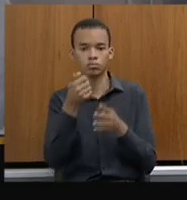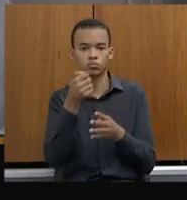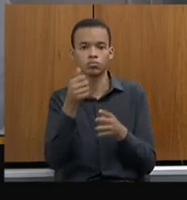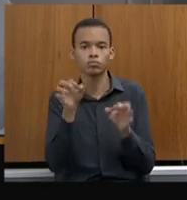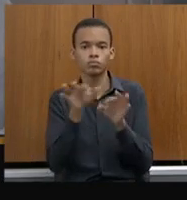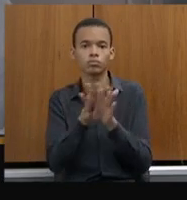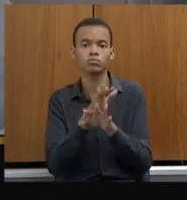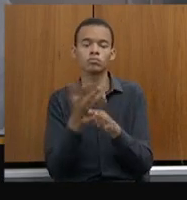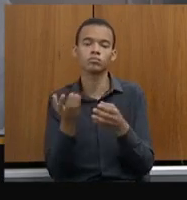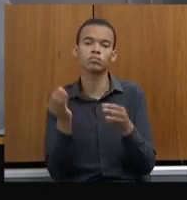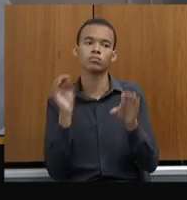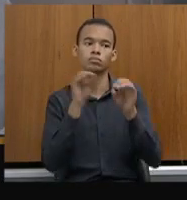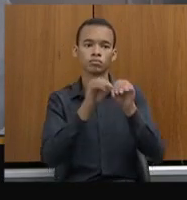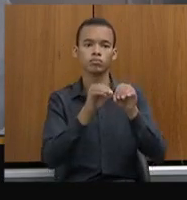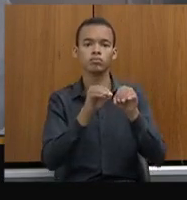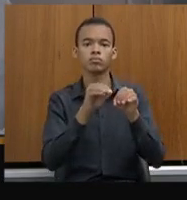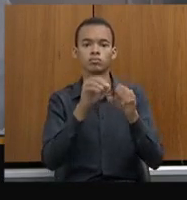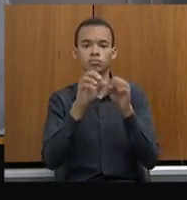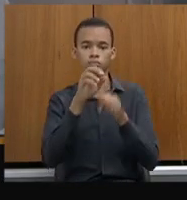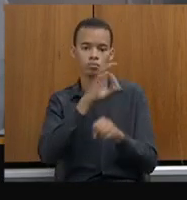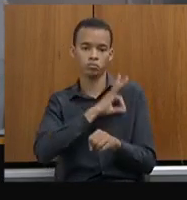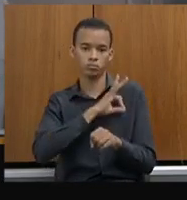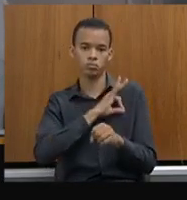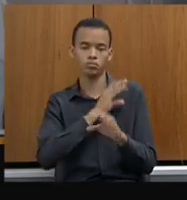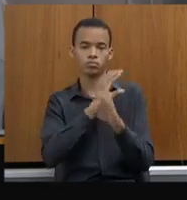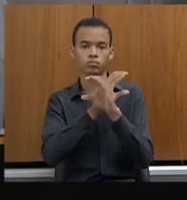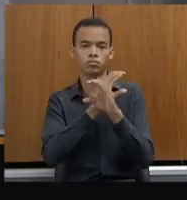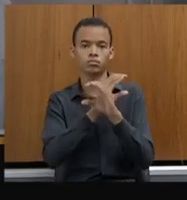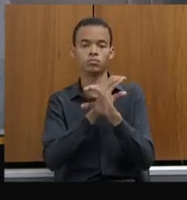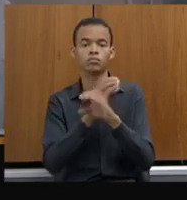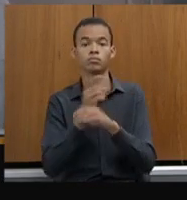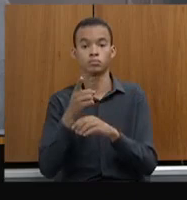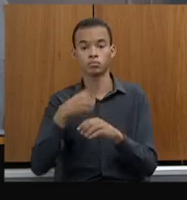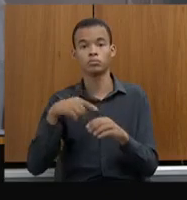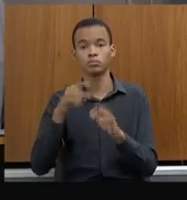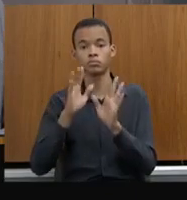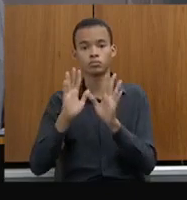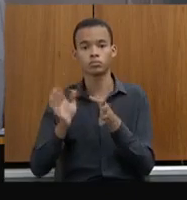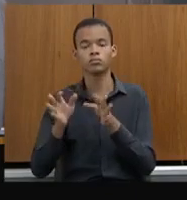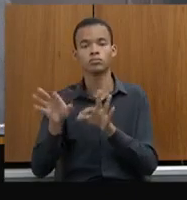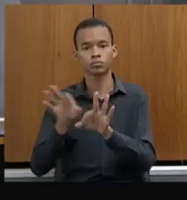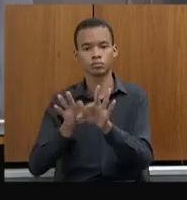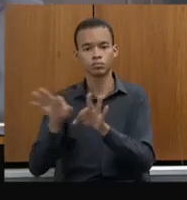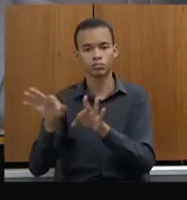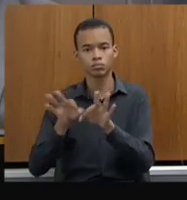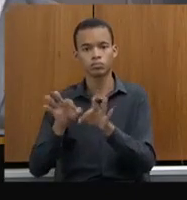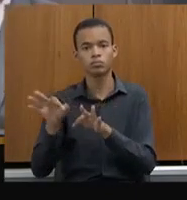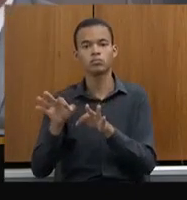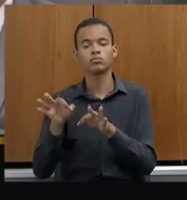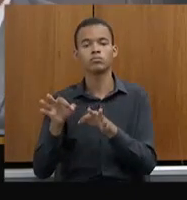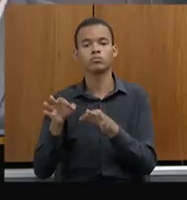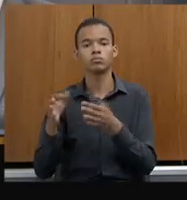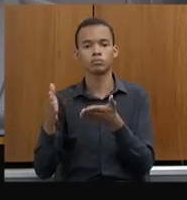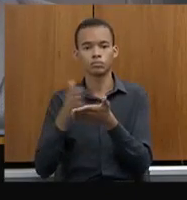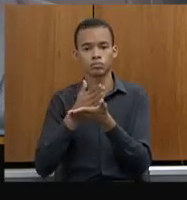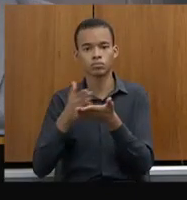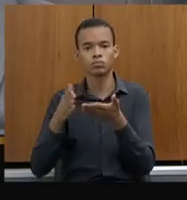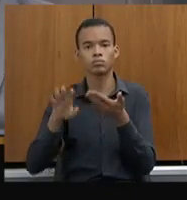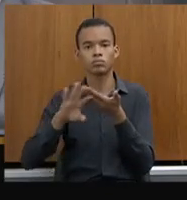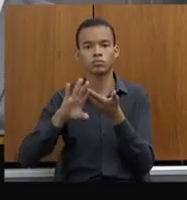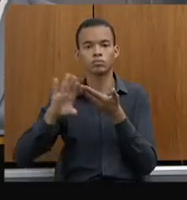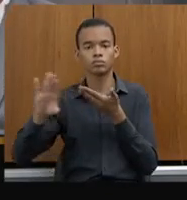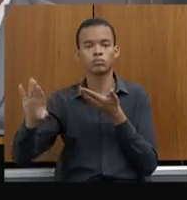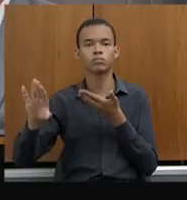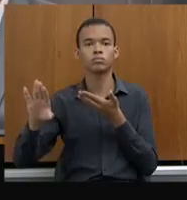Polícia Civil. Hoje, nós estamos com a tramitação dos expedientes apartados de